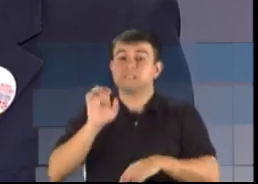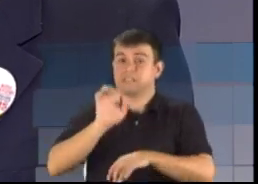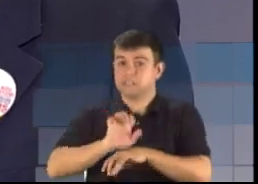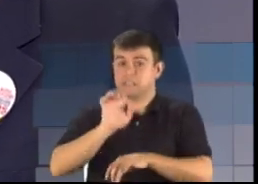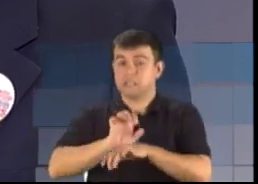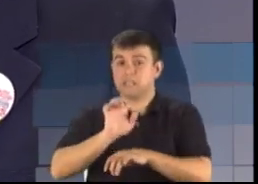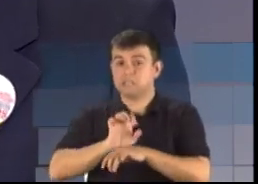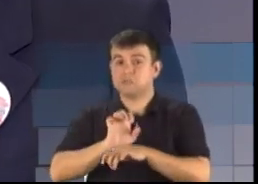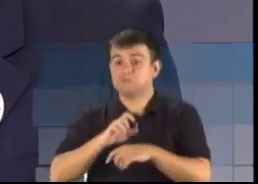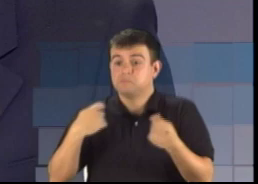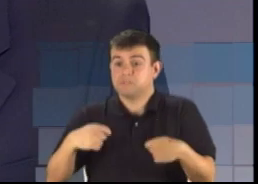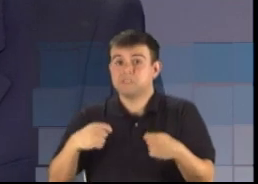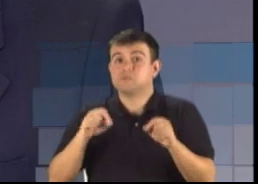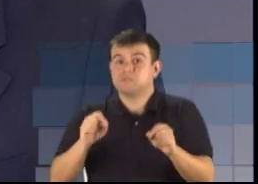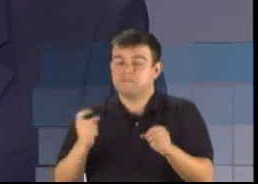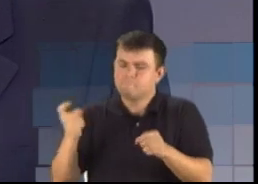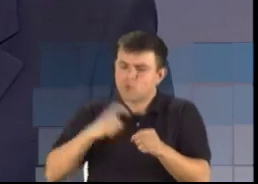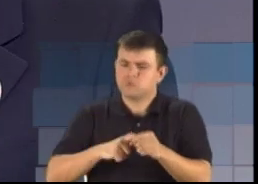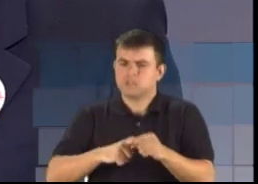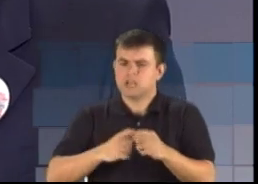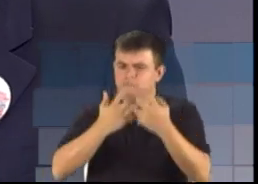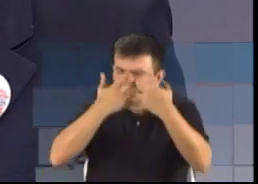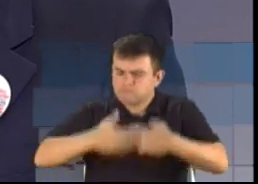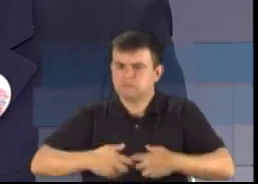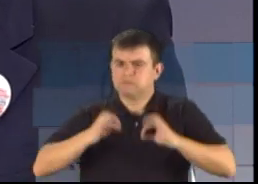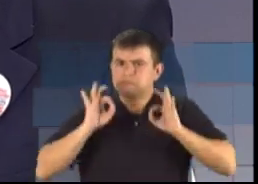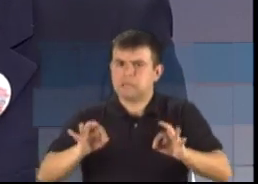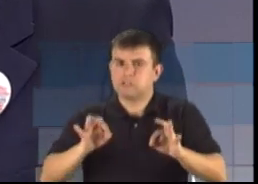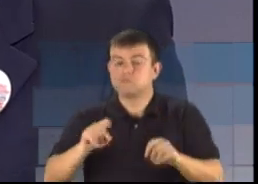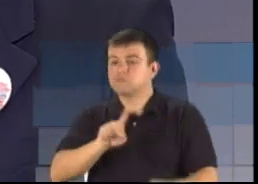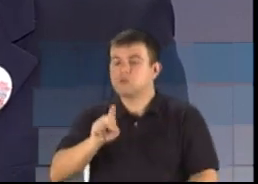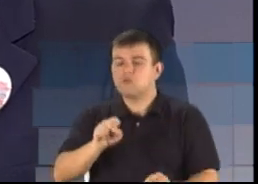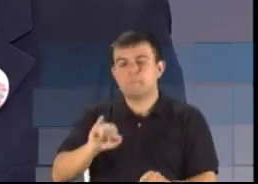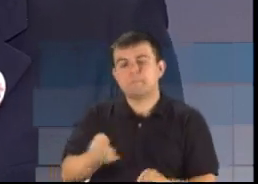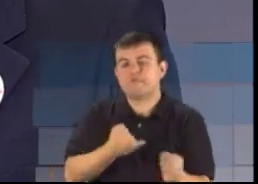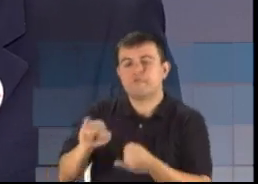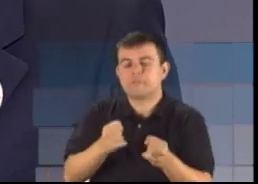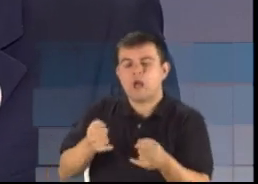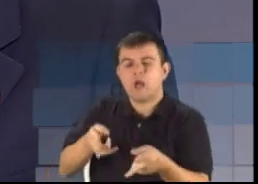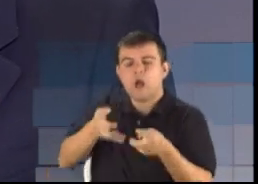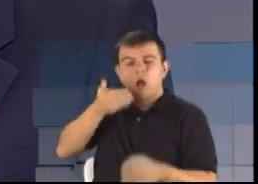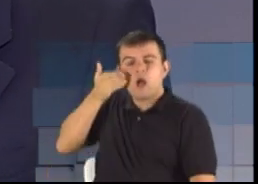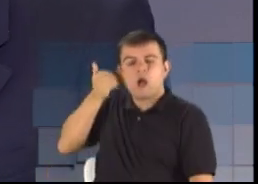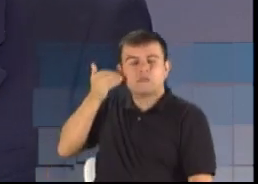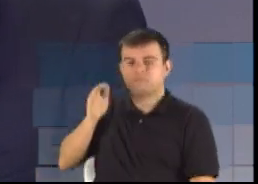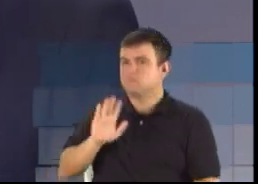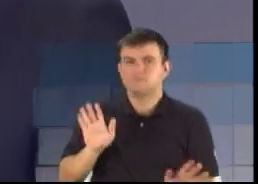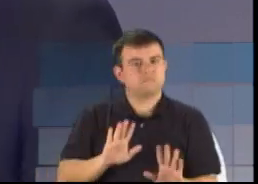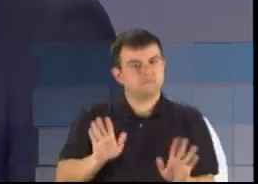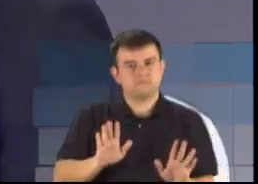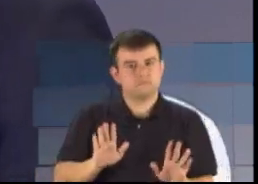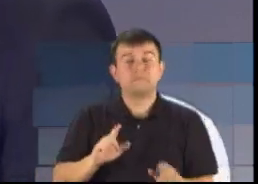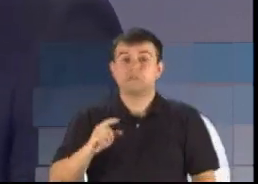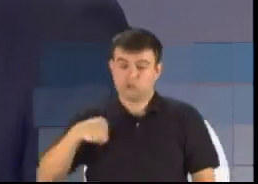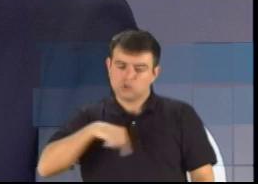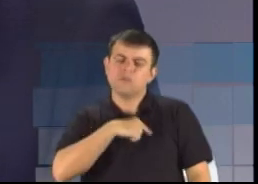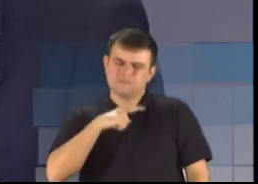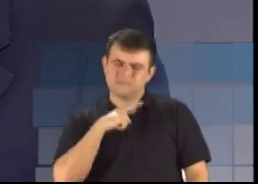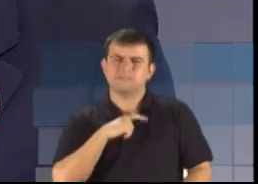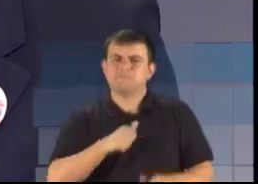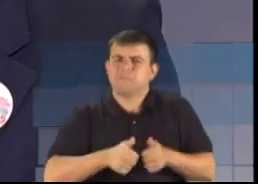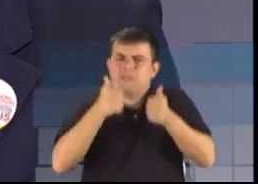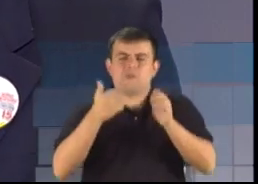a servir a sociedade e não se servir dela. Nós temos a melhor proposta, sem dúvida nenhuma. Tem essa